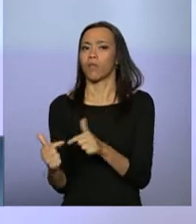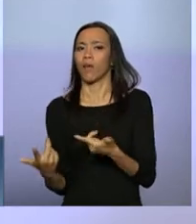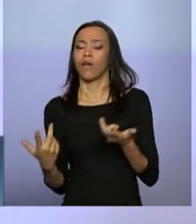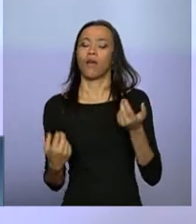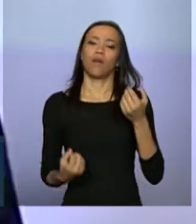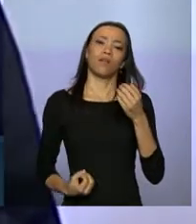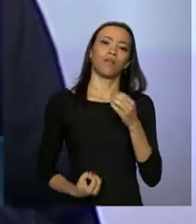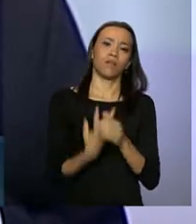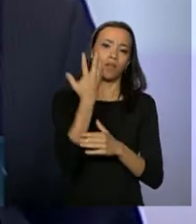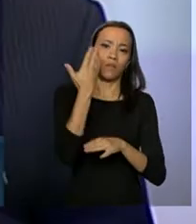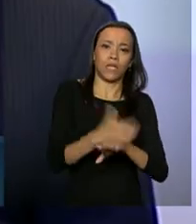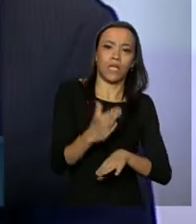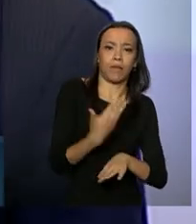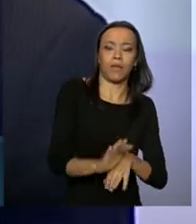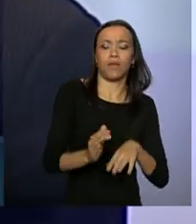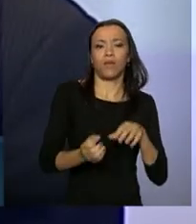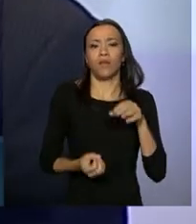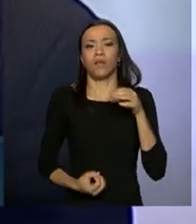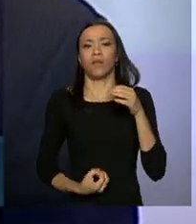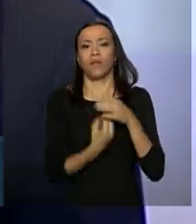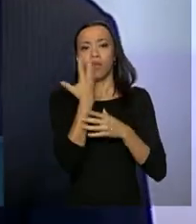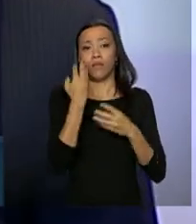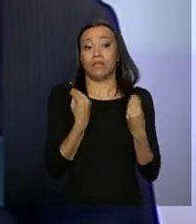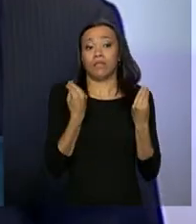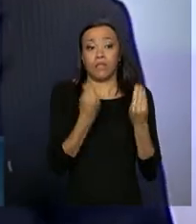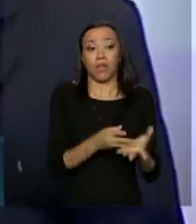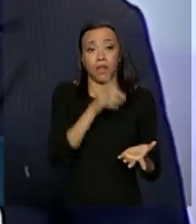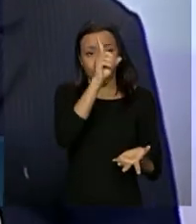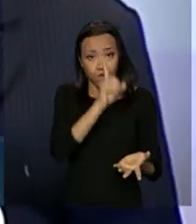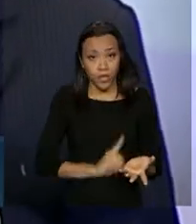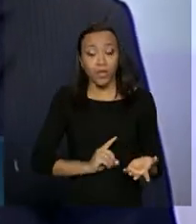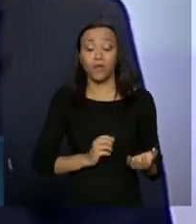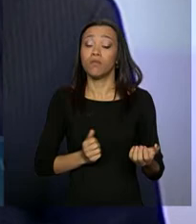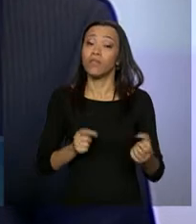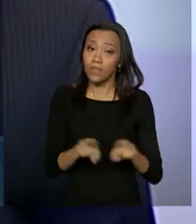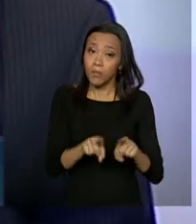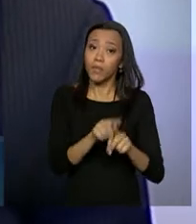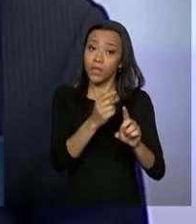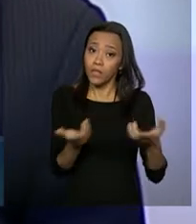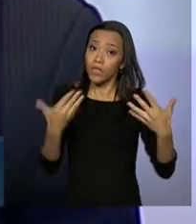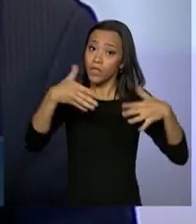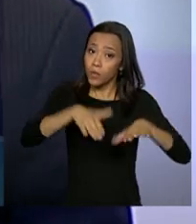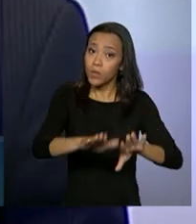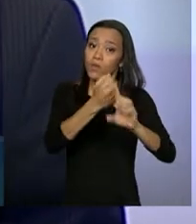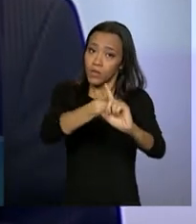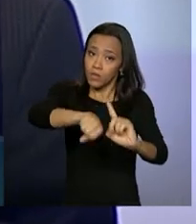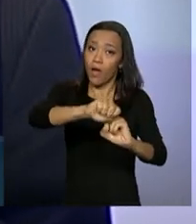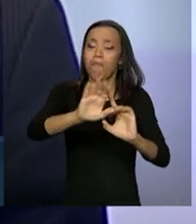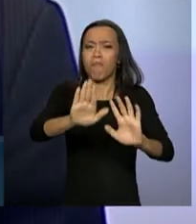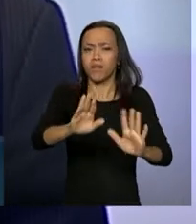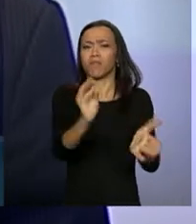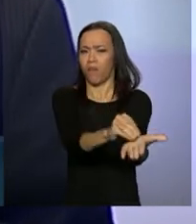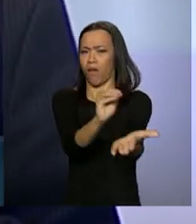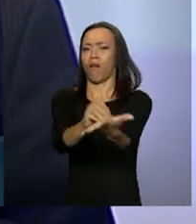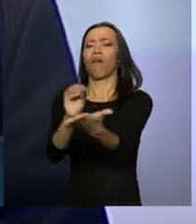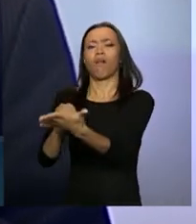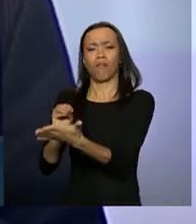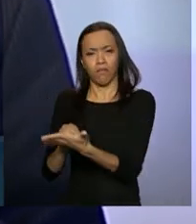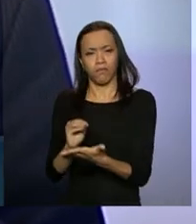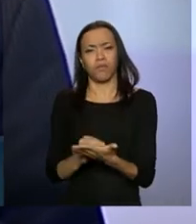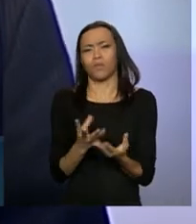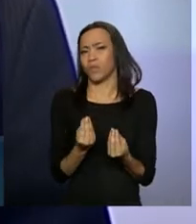qualificação, na recuperação da dignidade e com a inclusão social, muita gente ainda precisa ser resgatada.